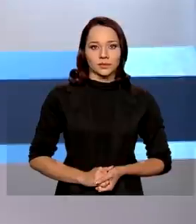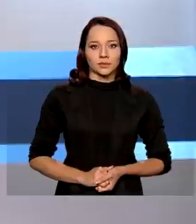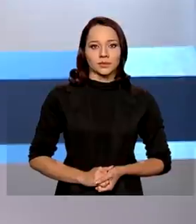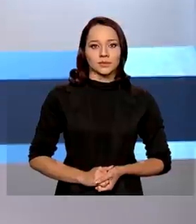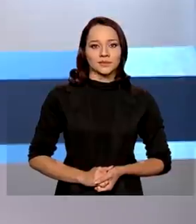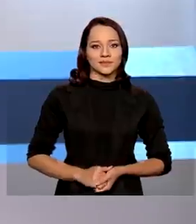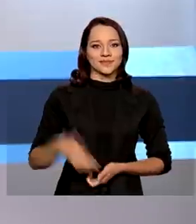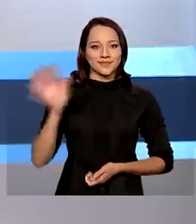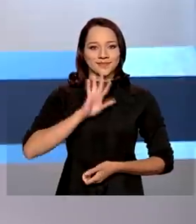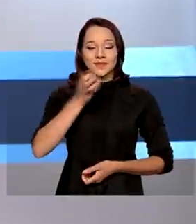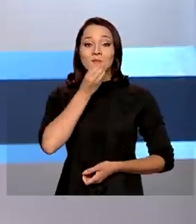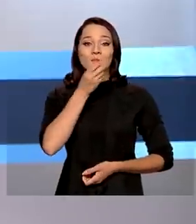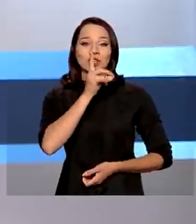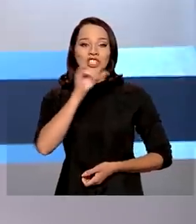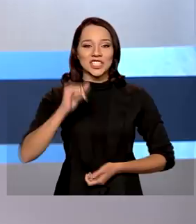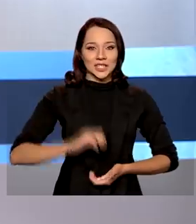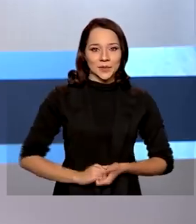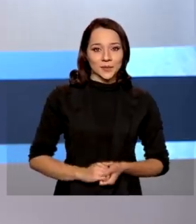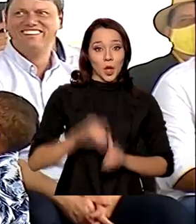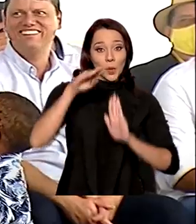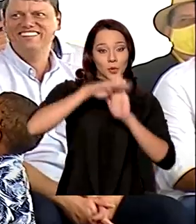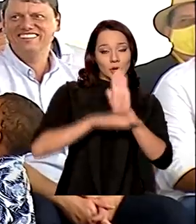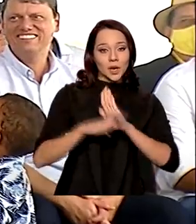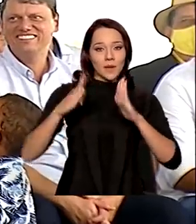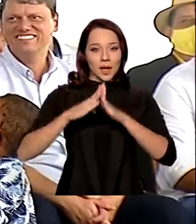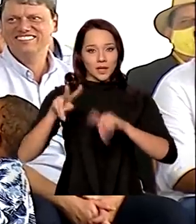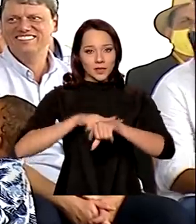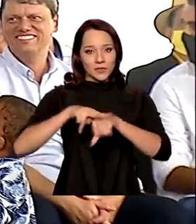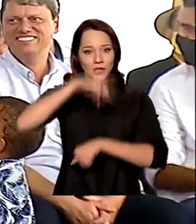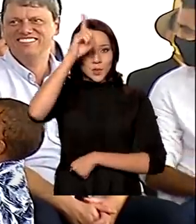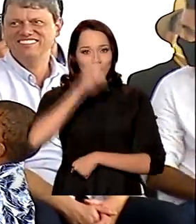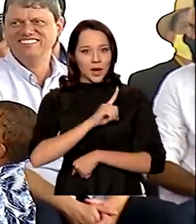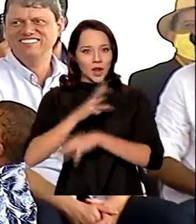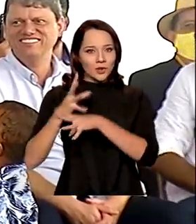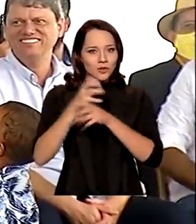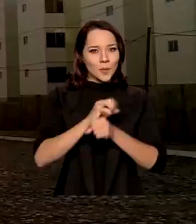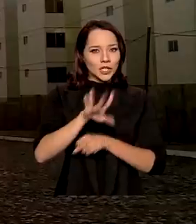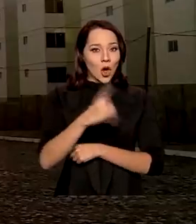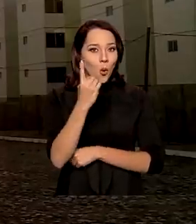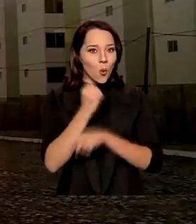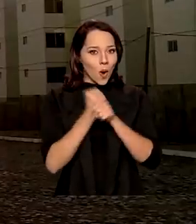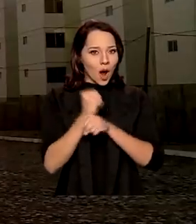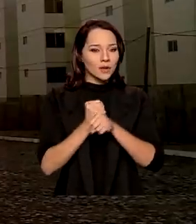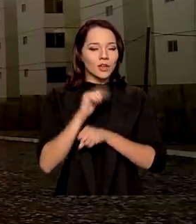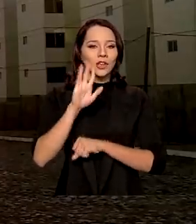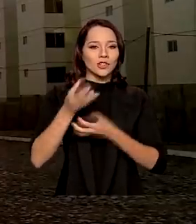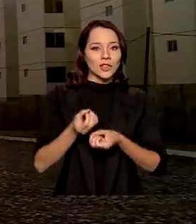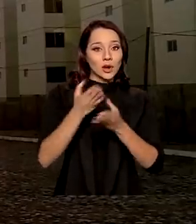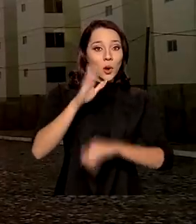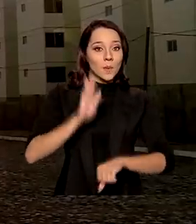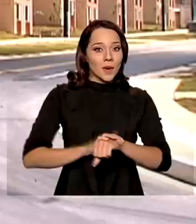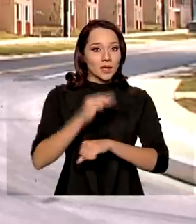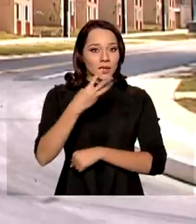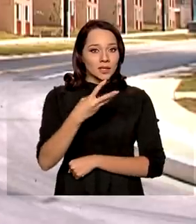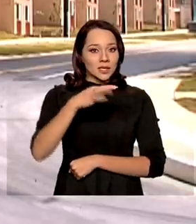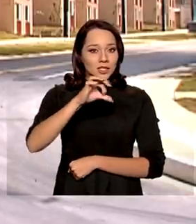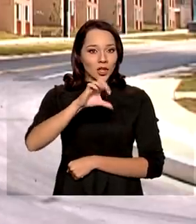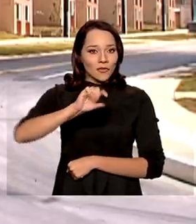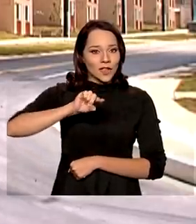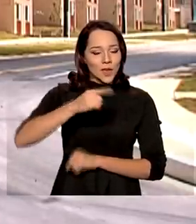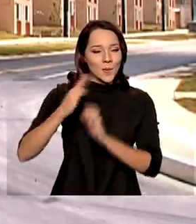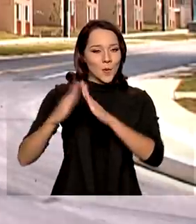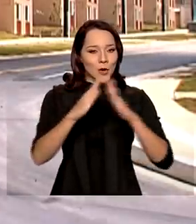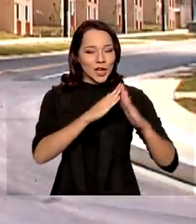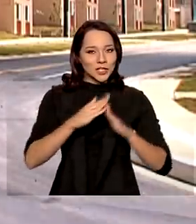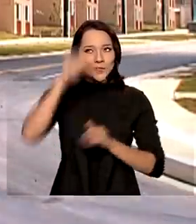Olá, bom dia! Programa Casa Verde e Amarela completa um ano e já entregou mais de 390 mil